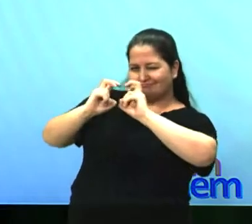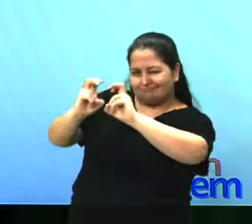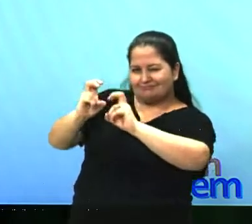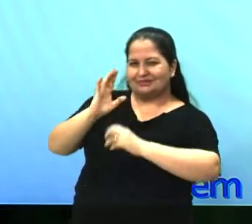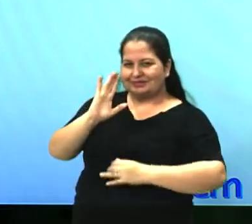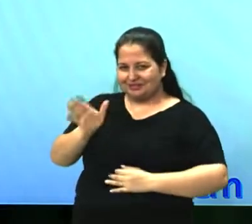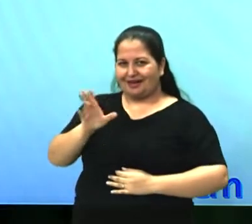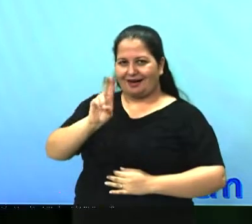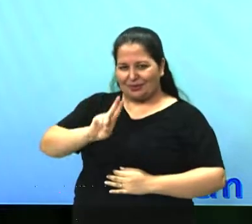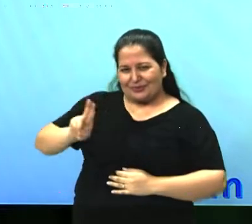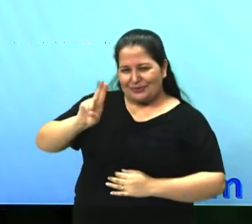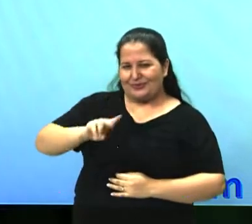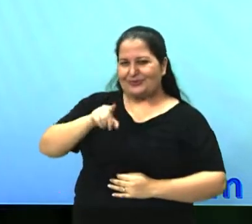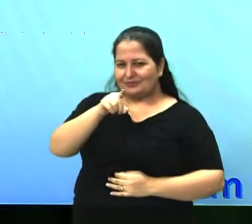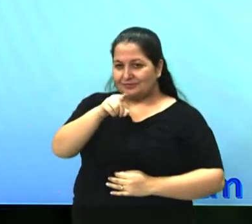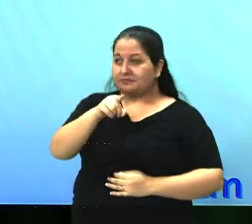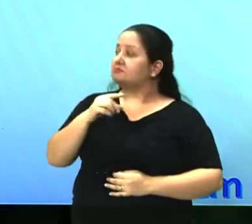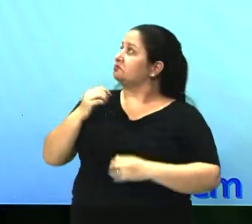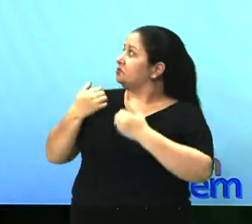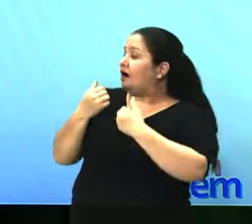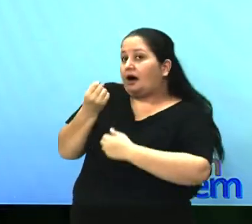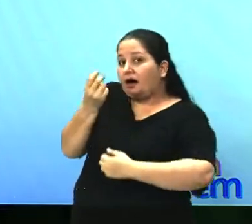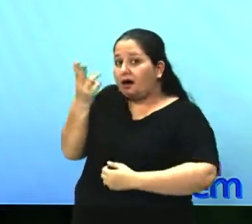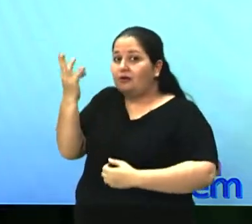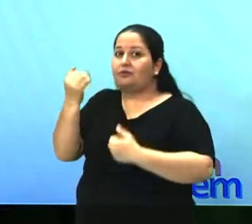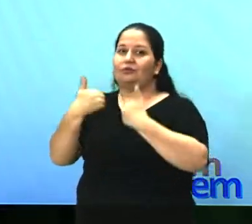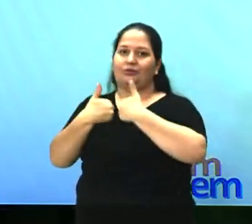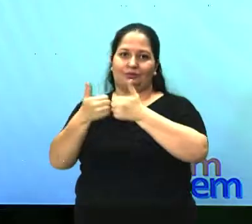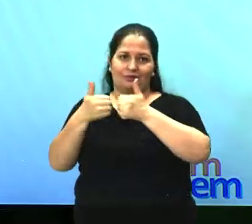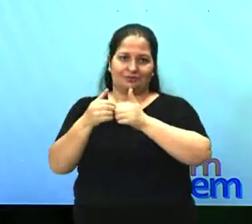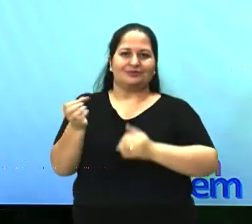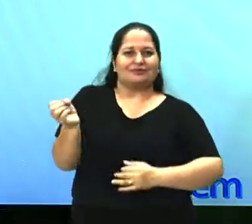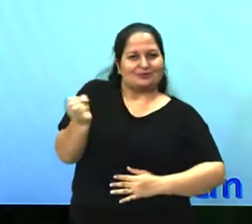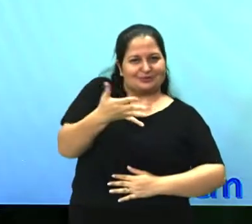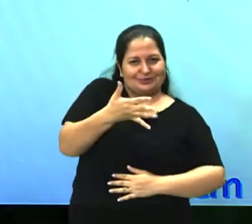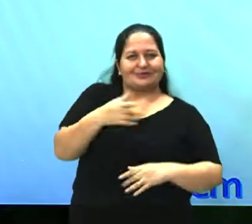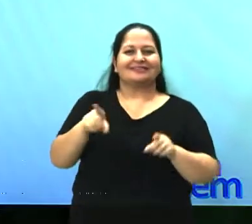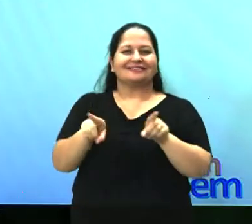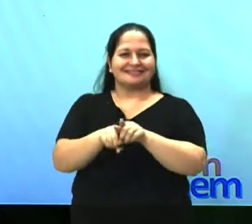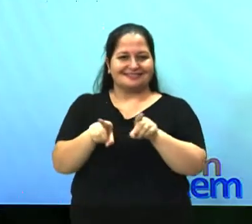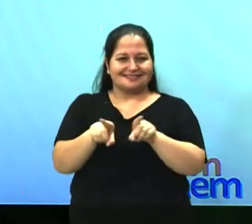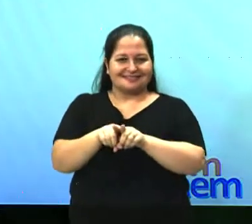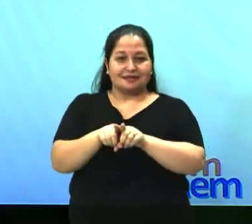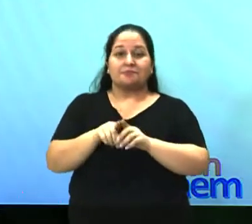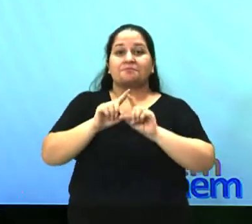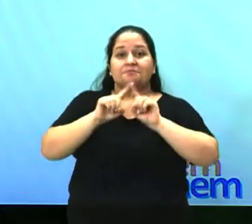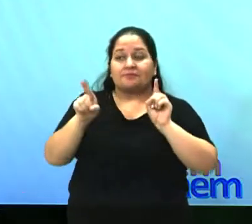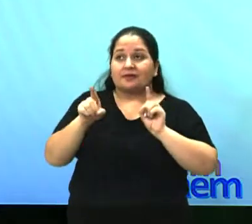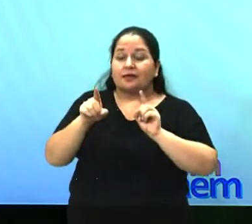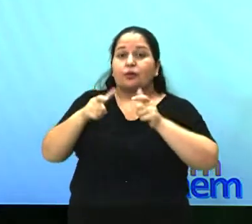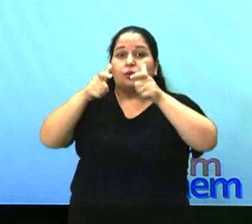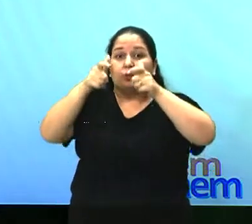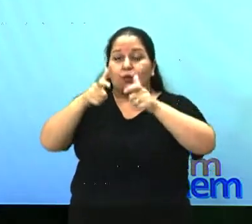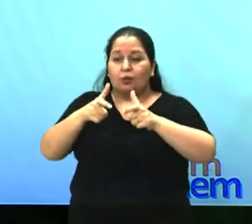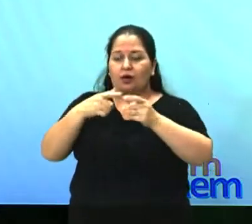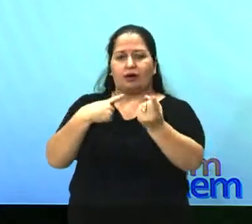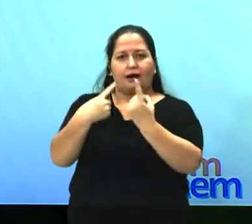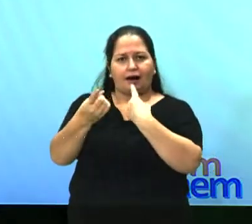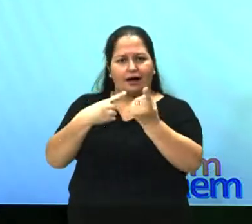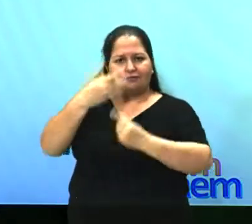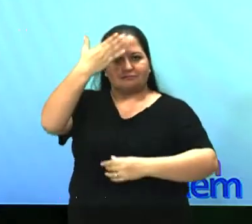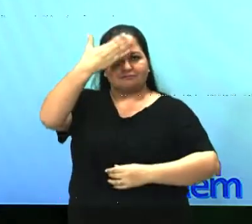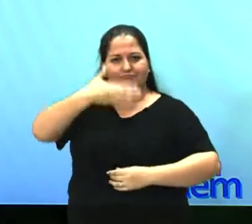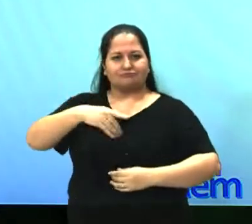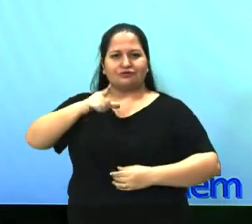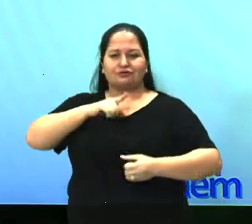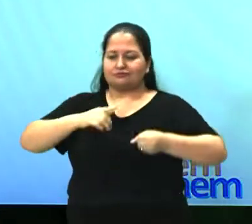novos, né, que foram colocados aí recentemente. E, ao centro, nós vemos uma estátua que homenageia então